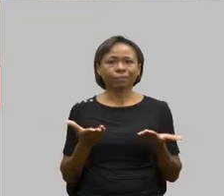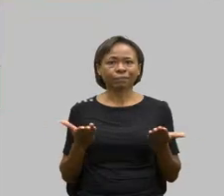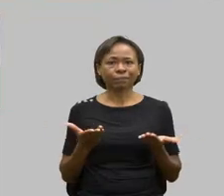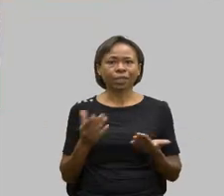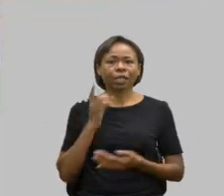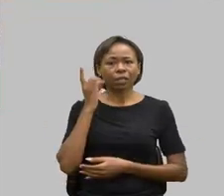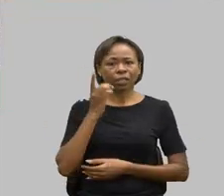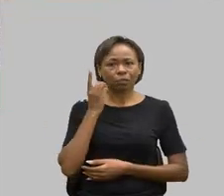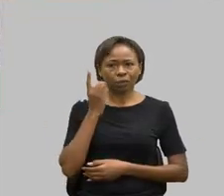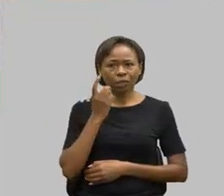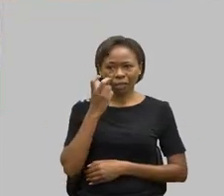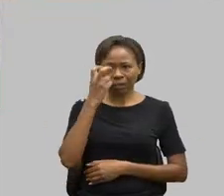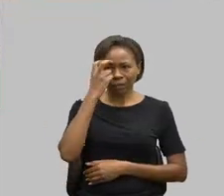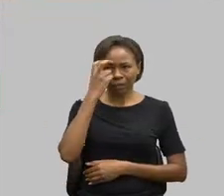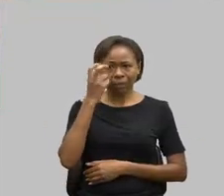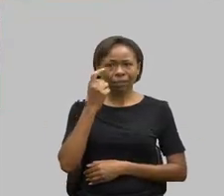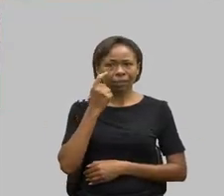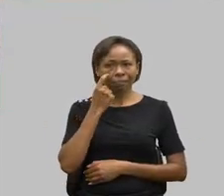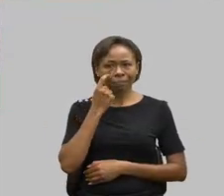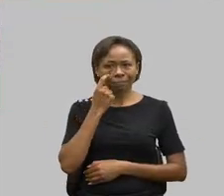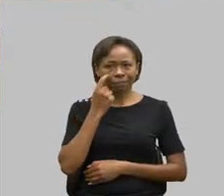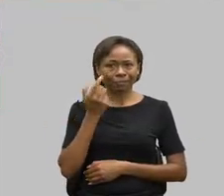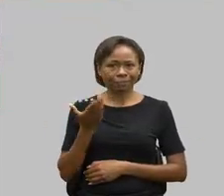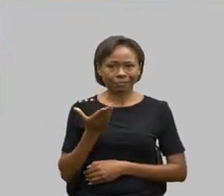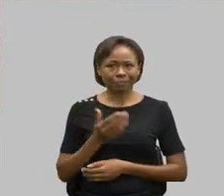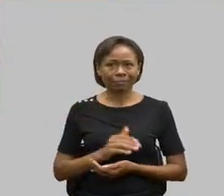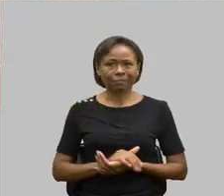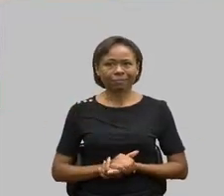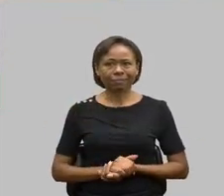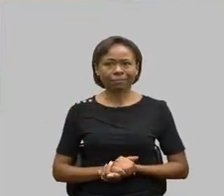deputado José Guilherme para fazer a sua fala. Obrigado.